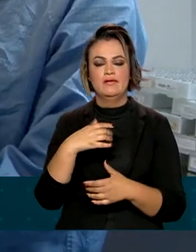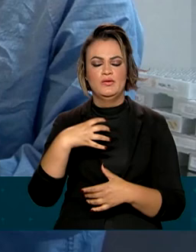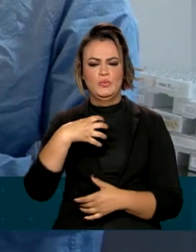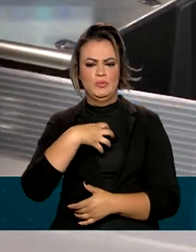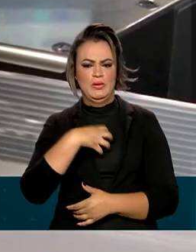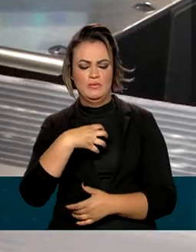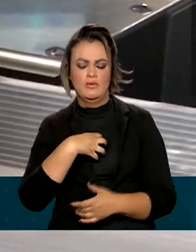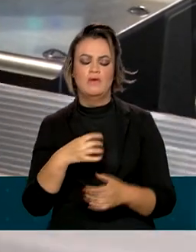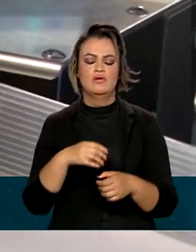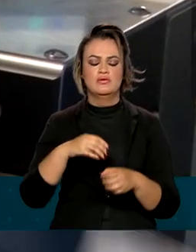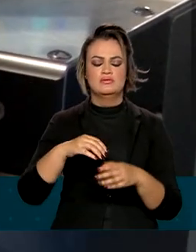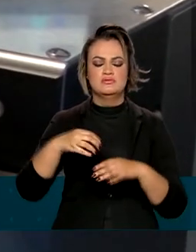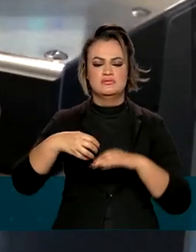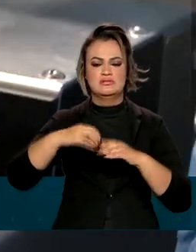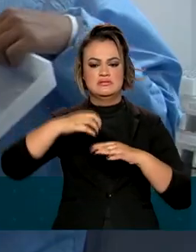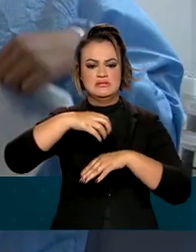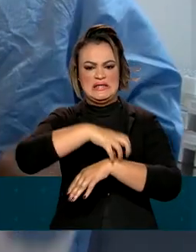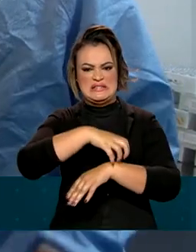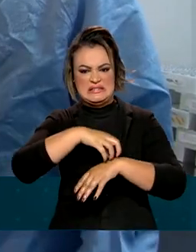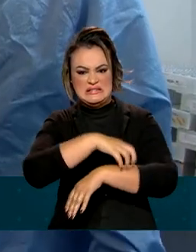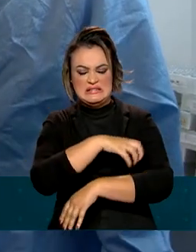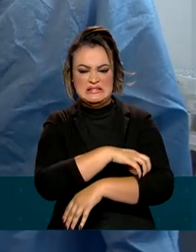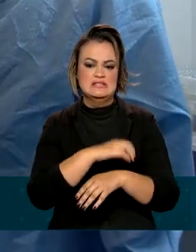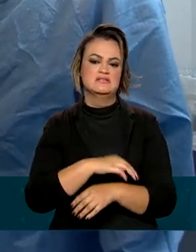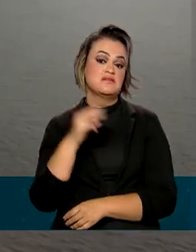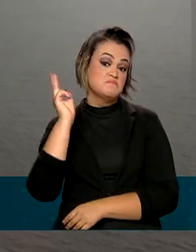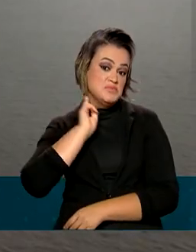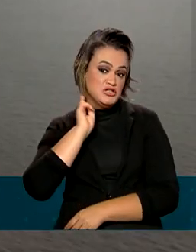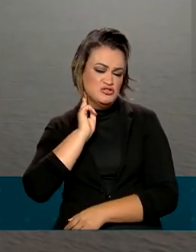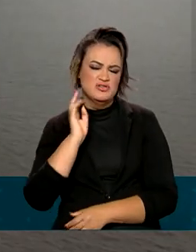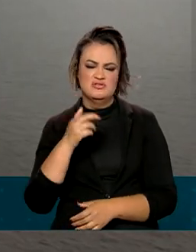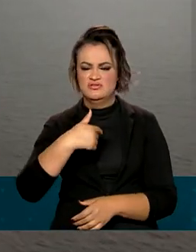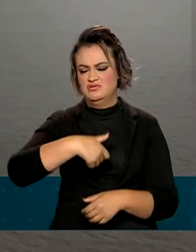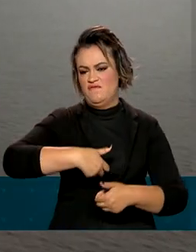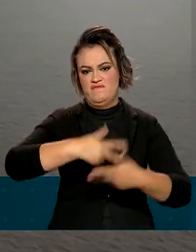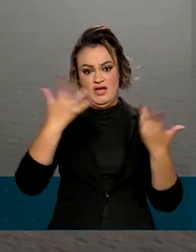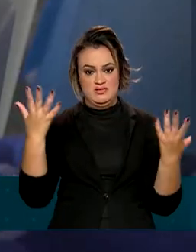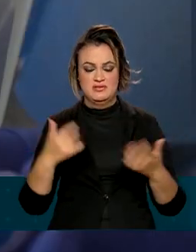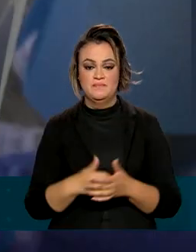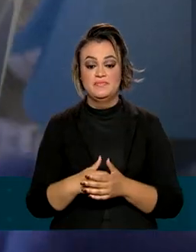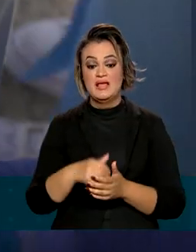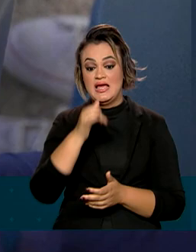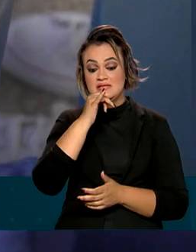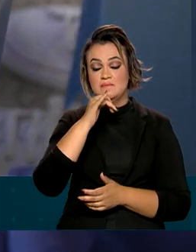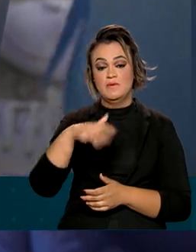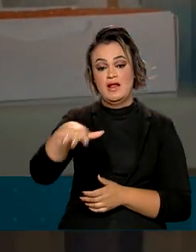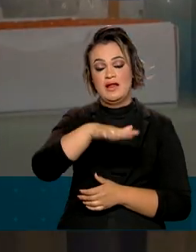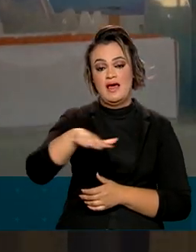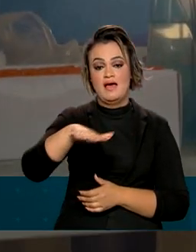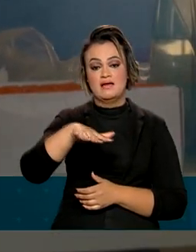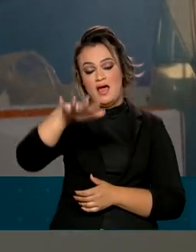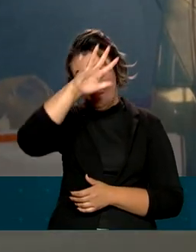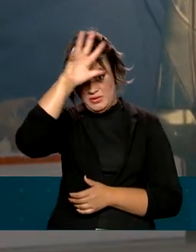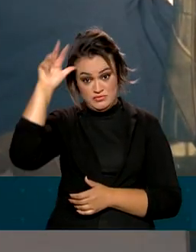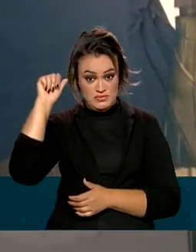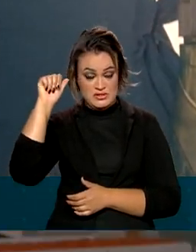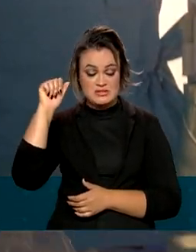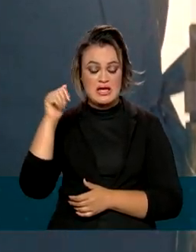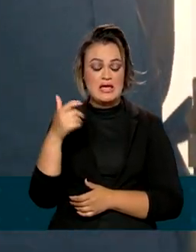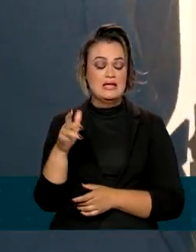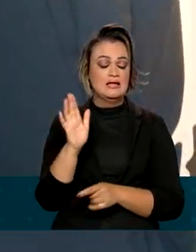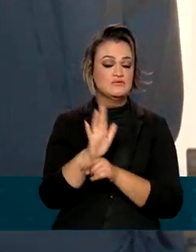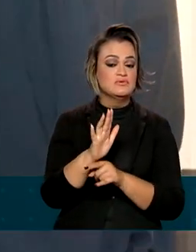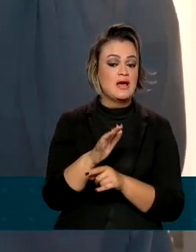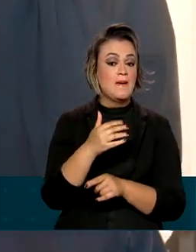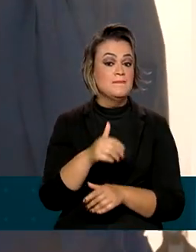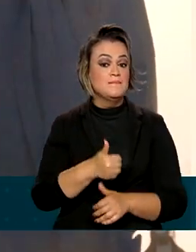ranceníase, sarampo, meningites, entre outras. No Amazonas, por exemplo, os cientistas atuam para melhorar a qualidade